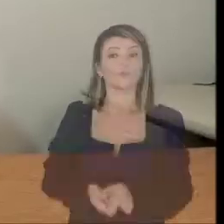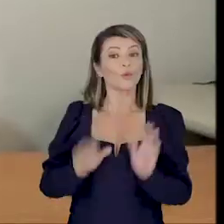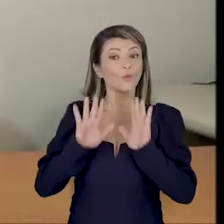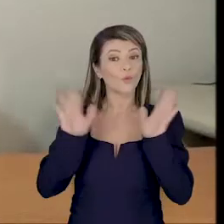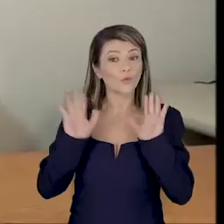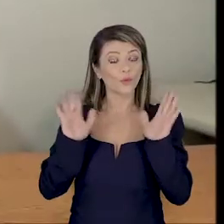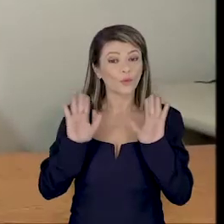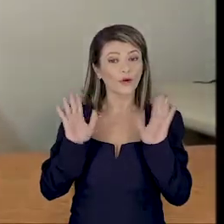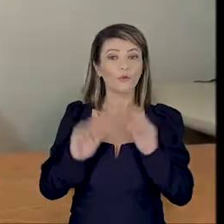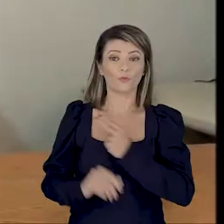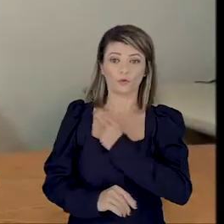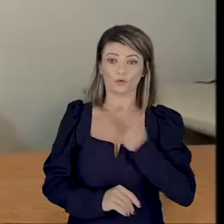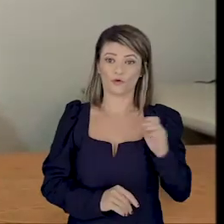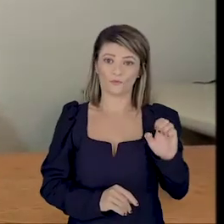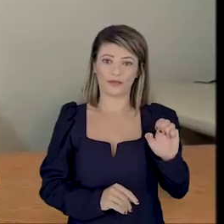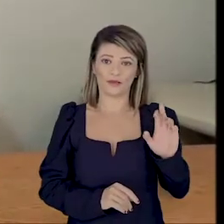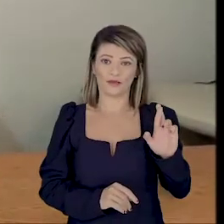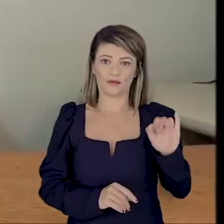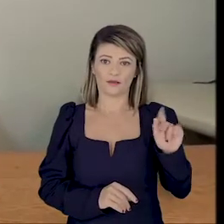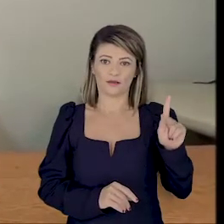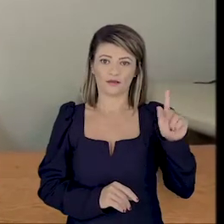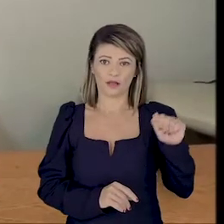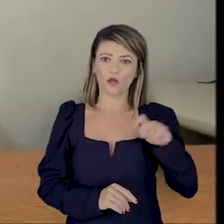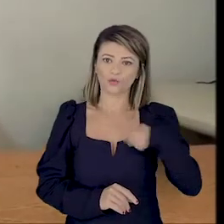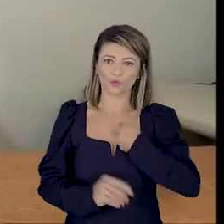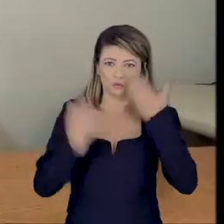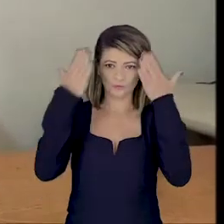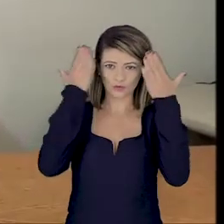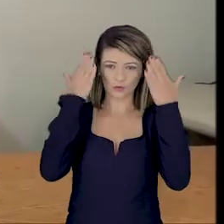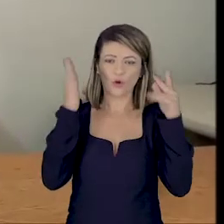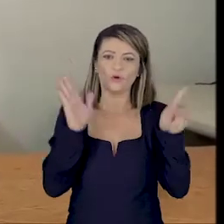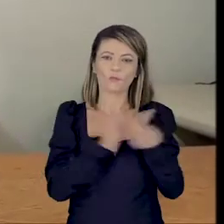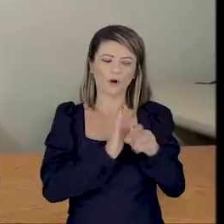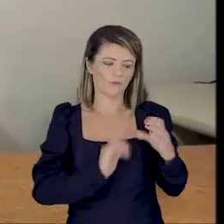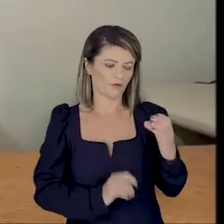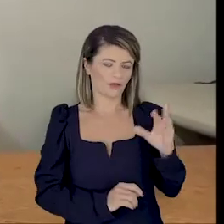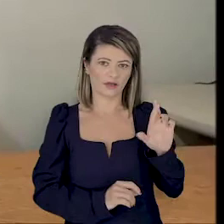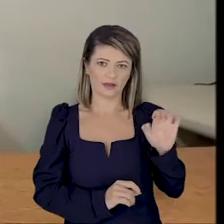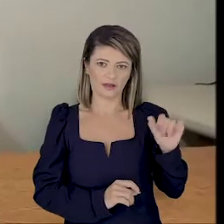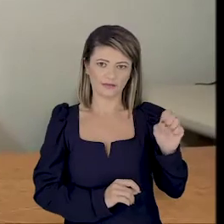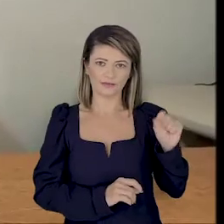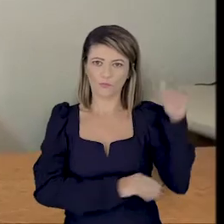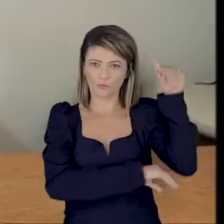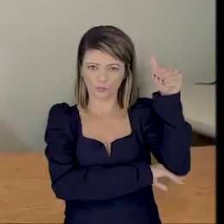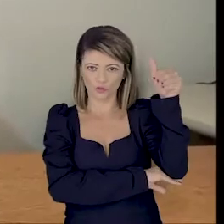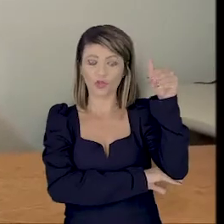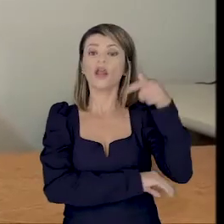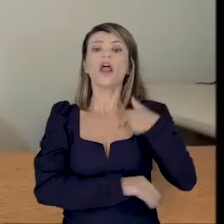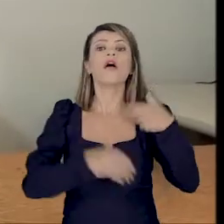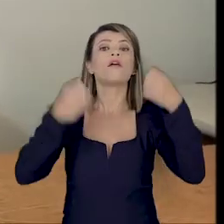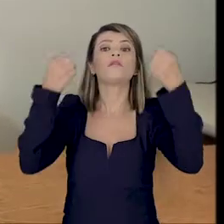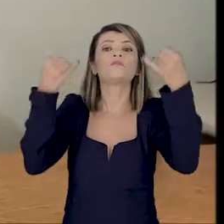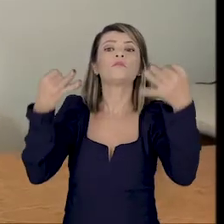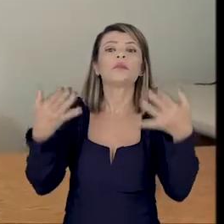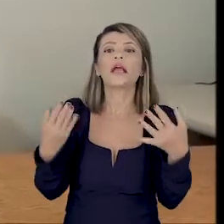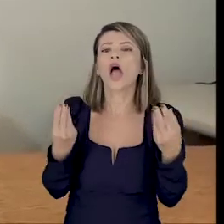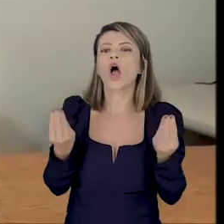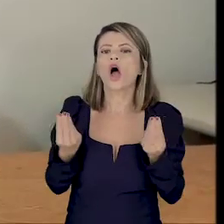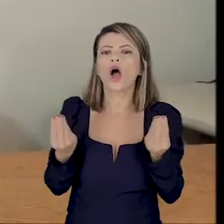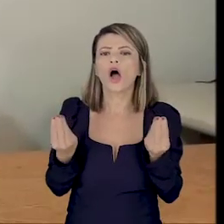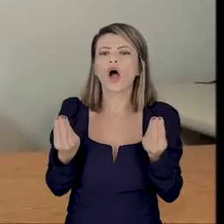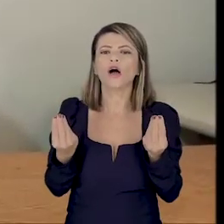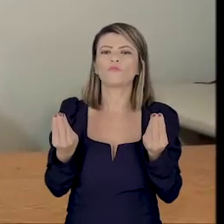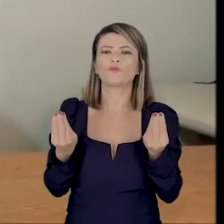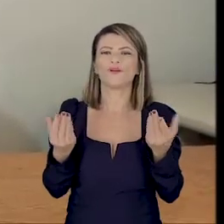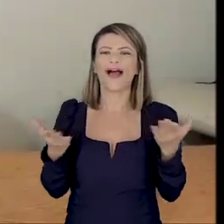Olá, meu nome é Erika, sou psicóloga do CREAS de Montilhas Cruzes e vou falar um pouquinho como que